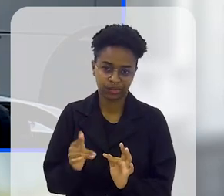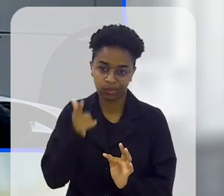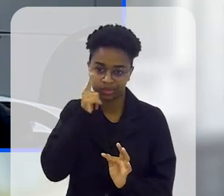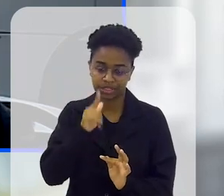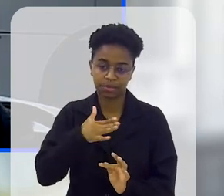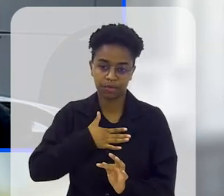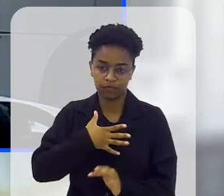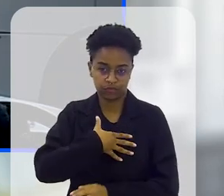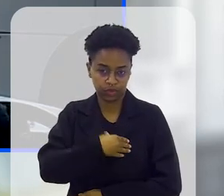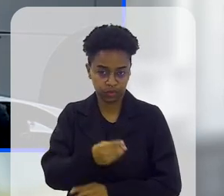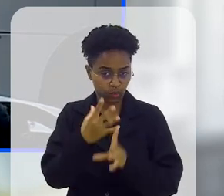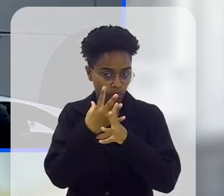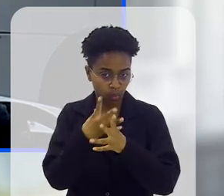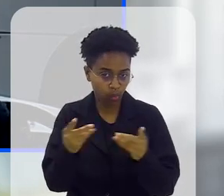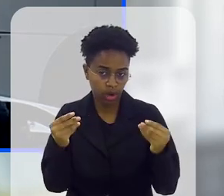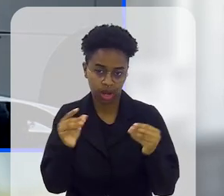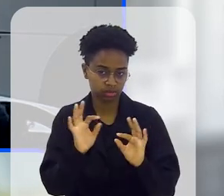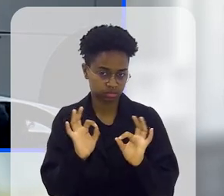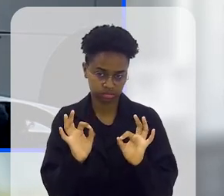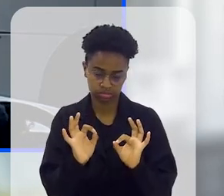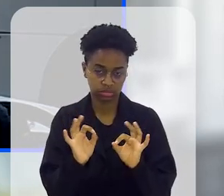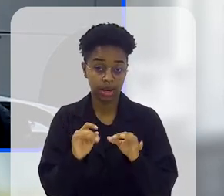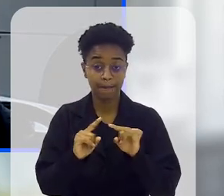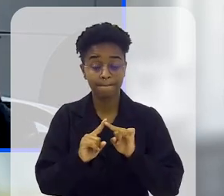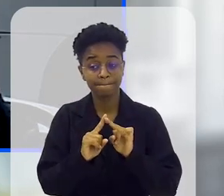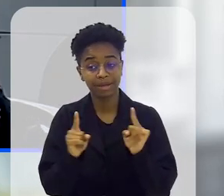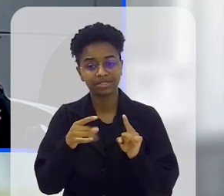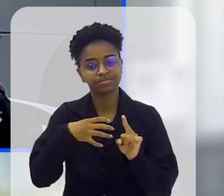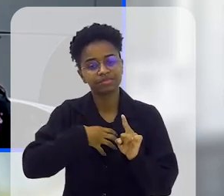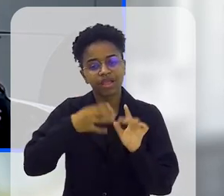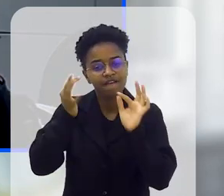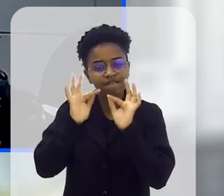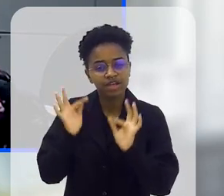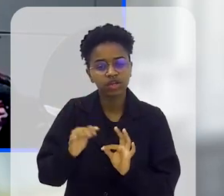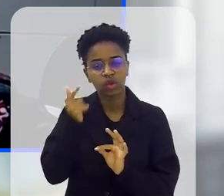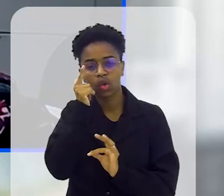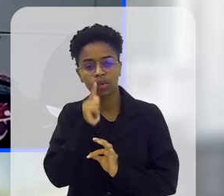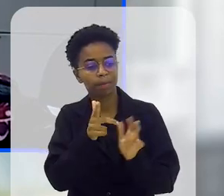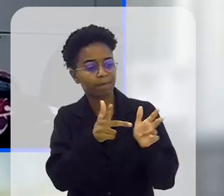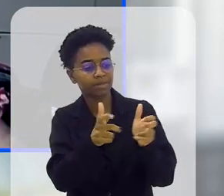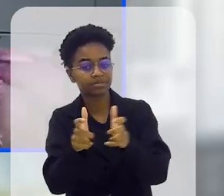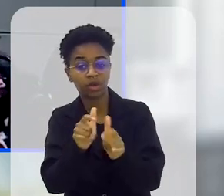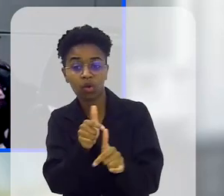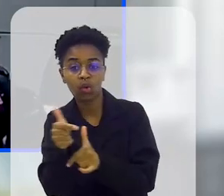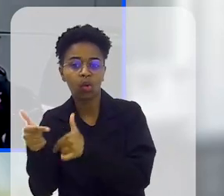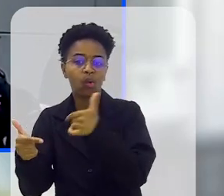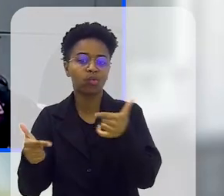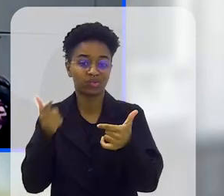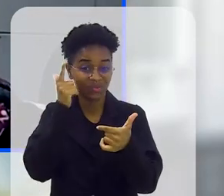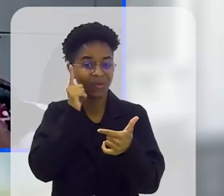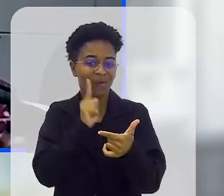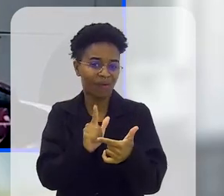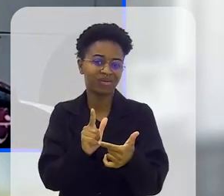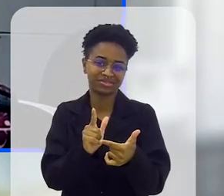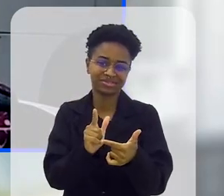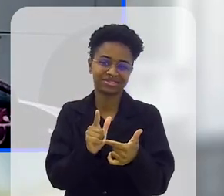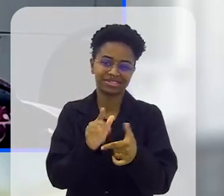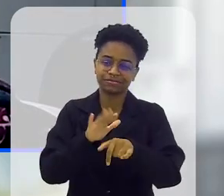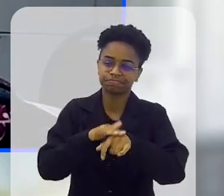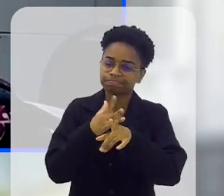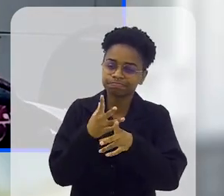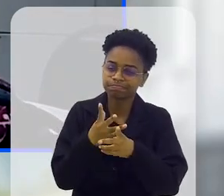ter meu filho curado, mas só a felicidade de ter outros, né, conseguirem